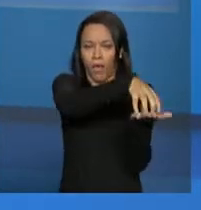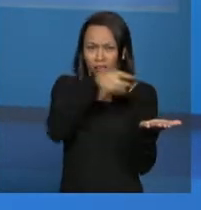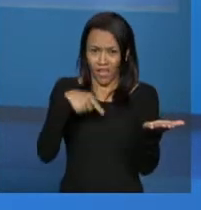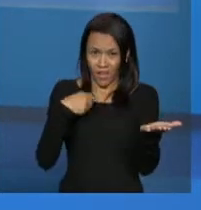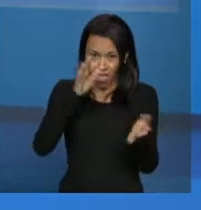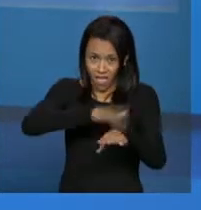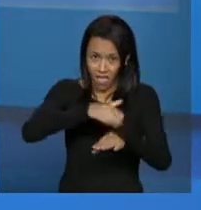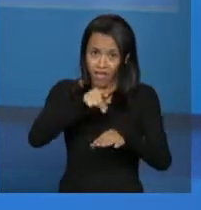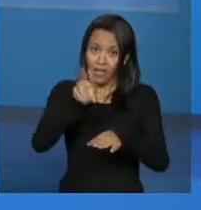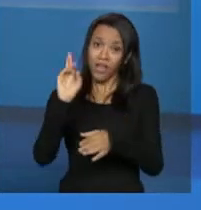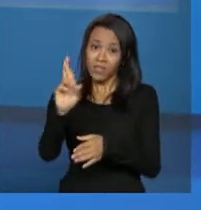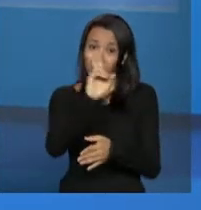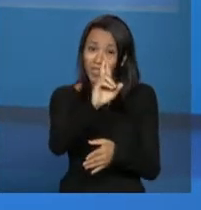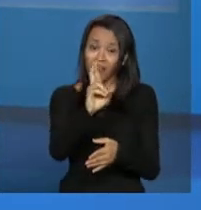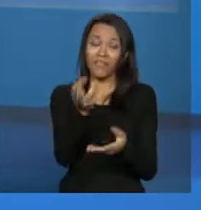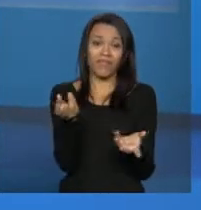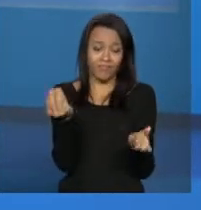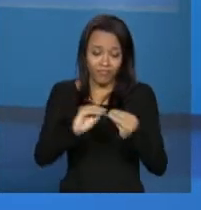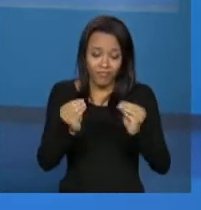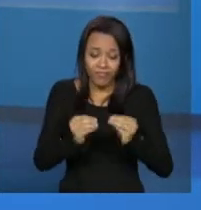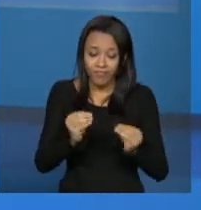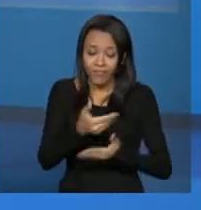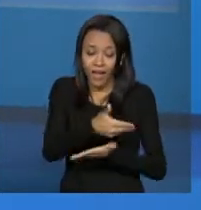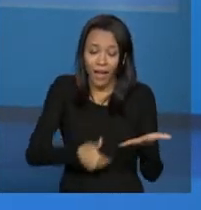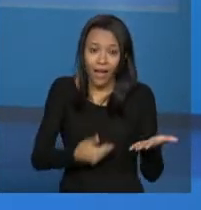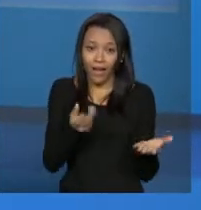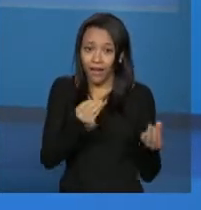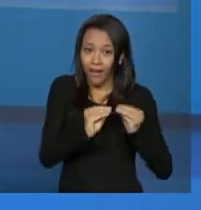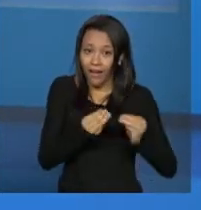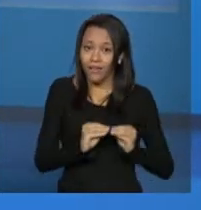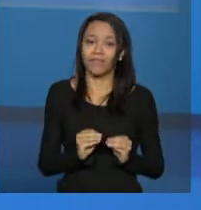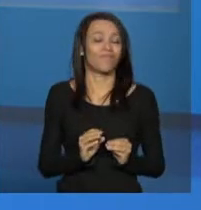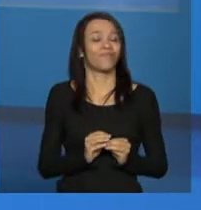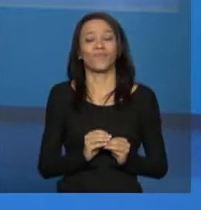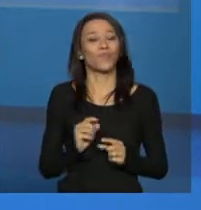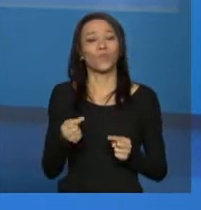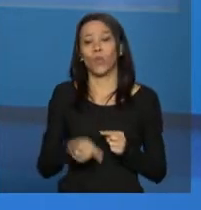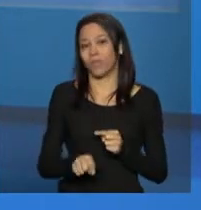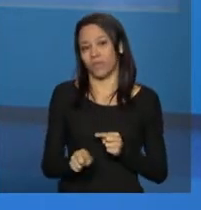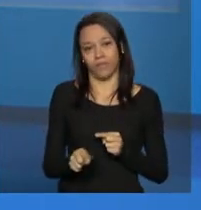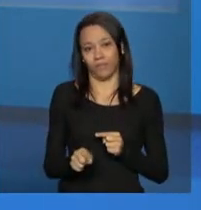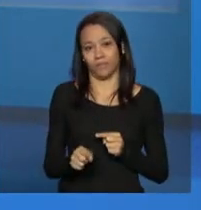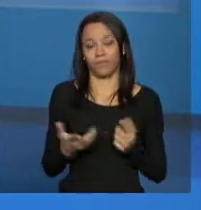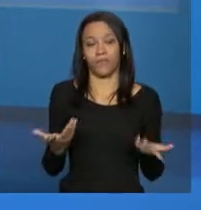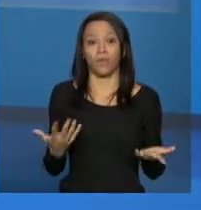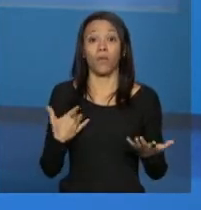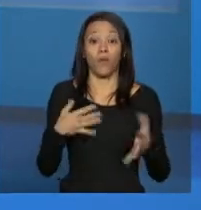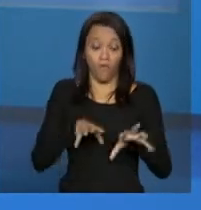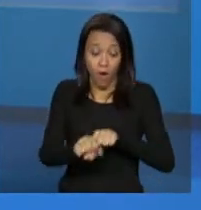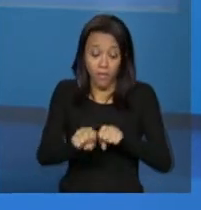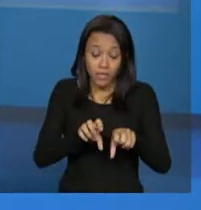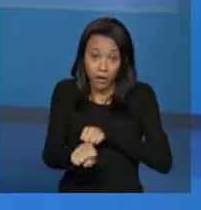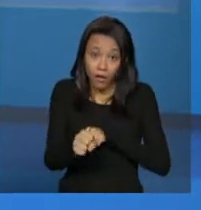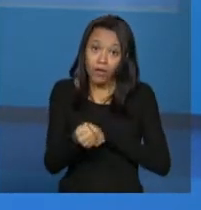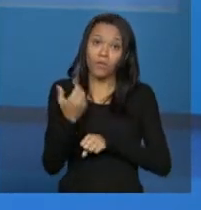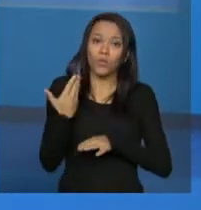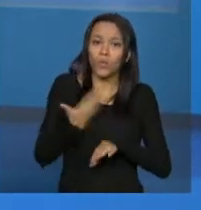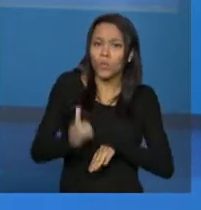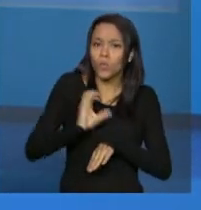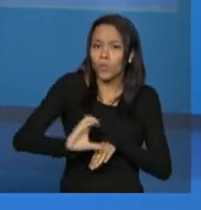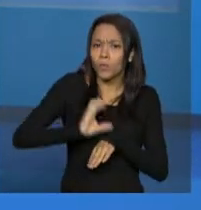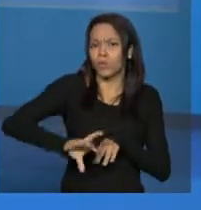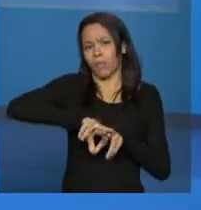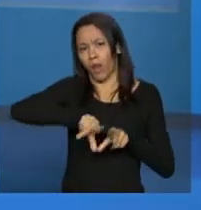preenchimento do cadastro não seria o adequado as formações o que a gente costuma fazer? A gestão